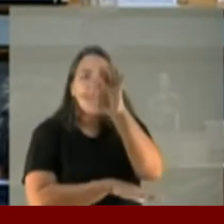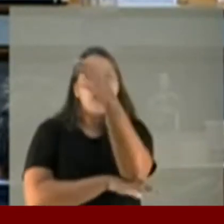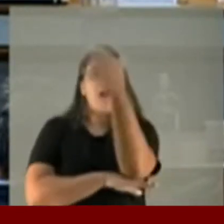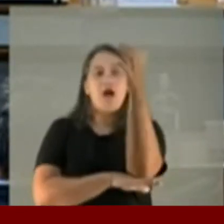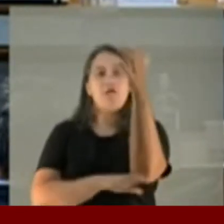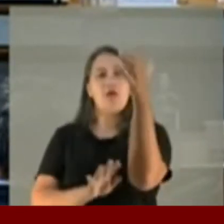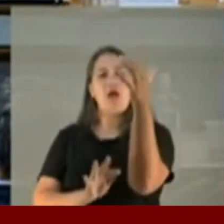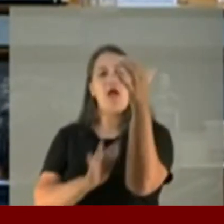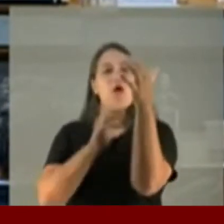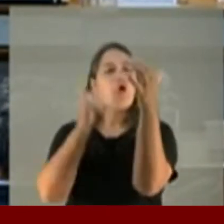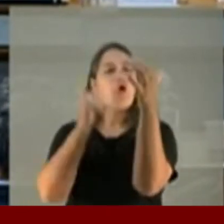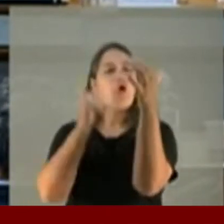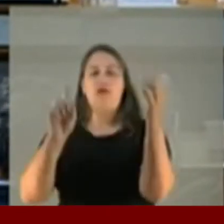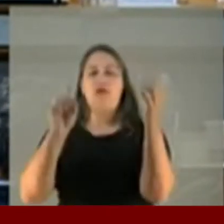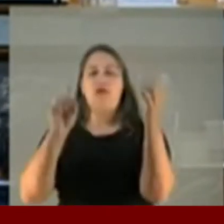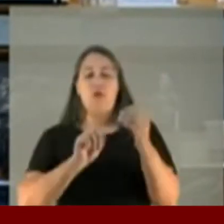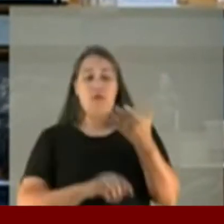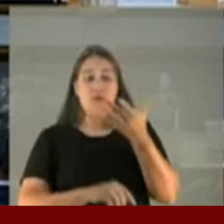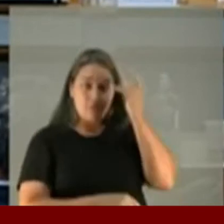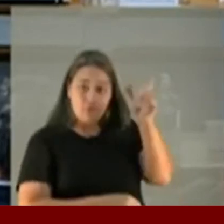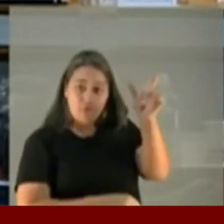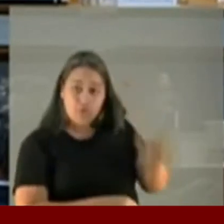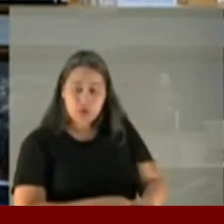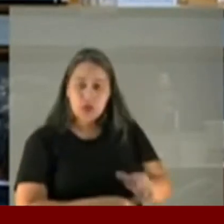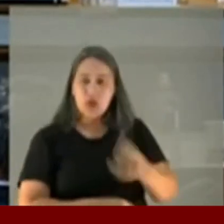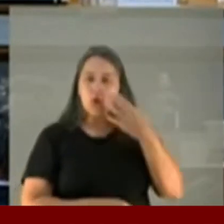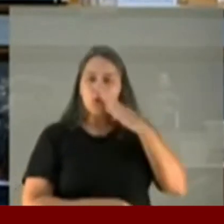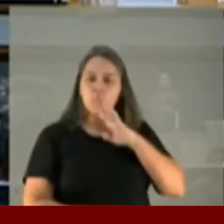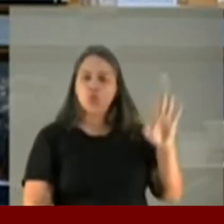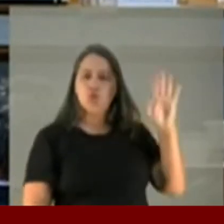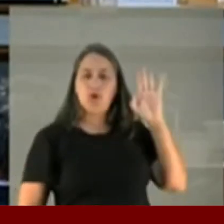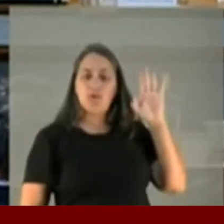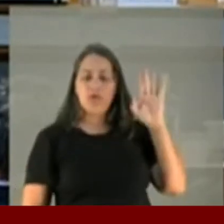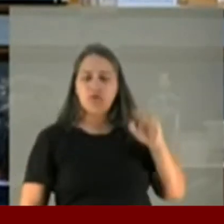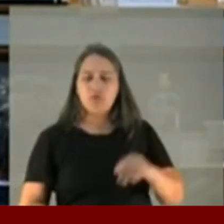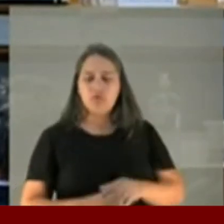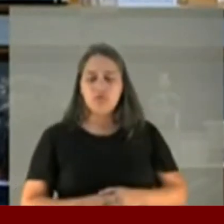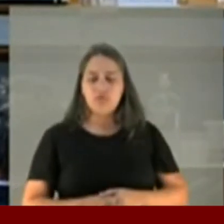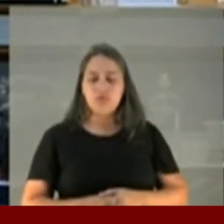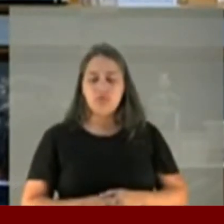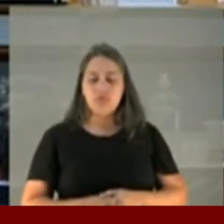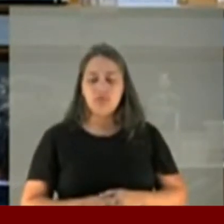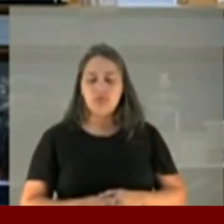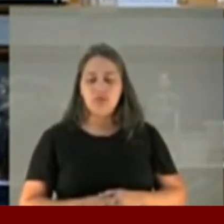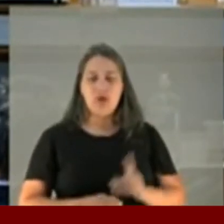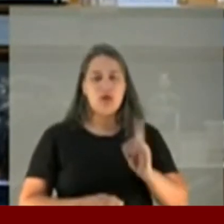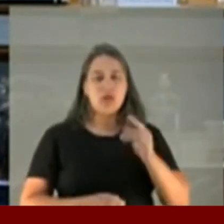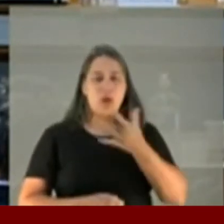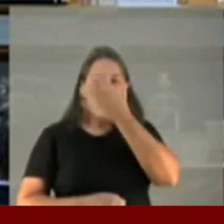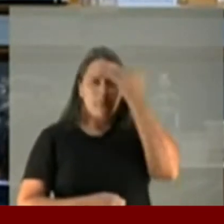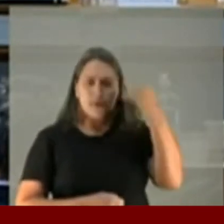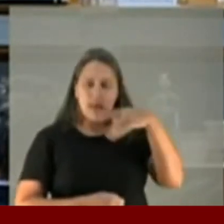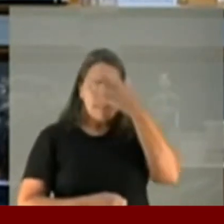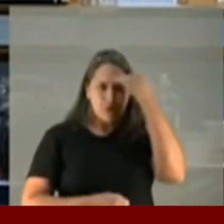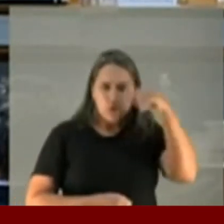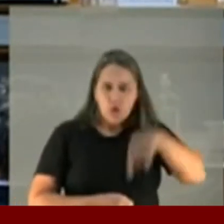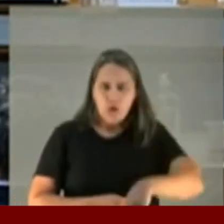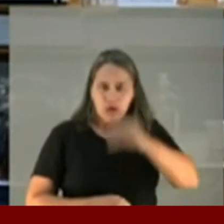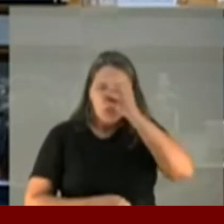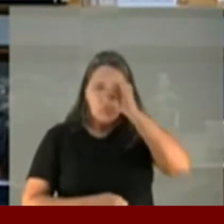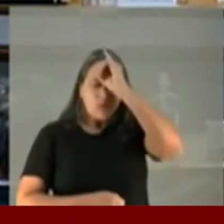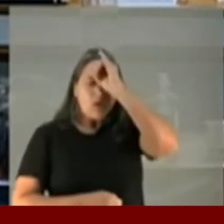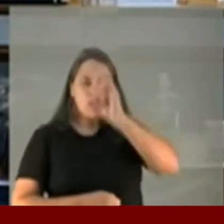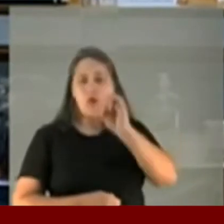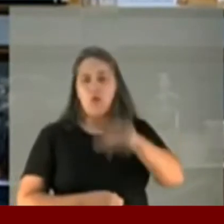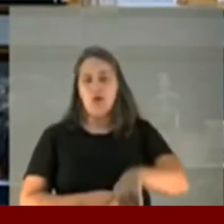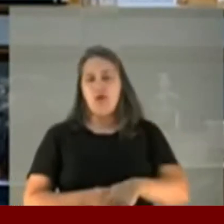sob juramento. Pois não, excelência. Está certo? Não venha achar que aqui todo mundo é otário. Pateta. Ah, nem